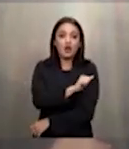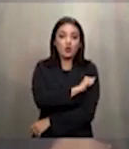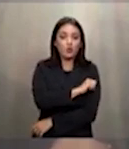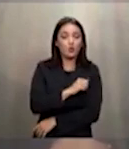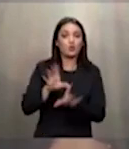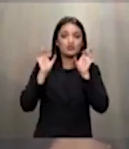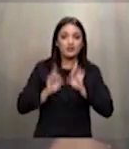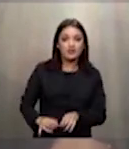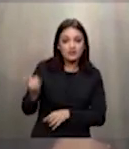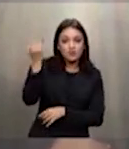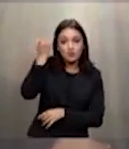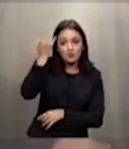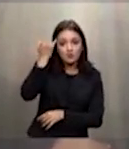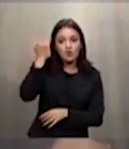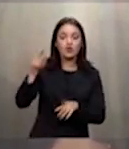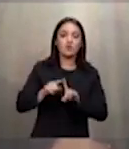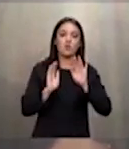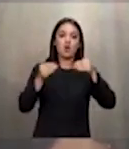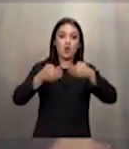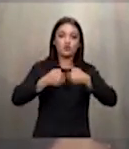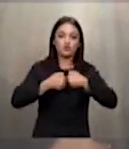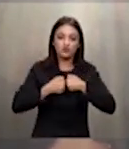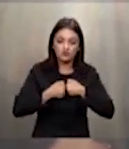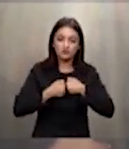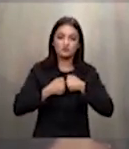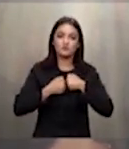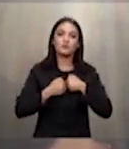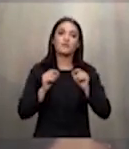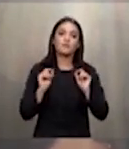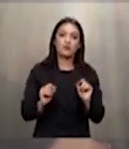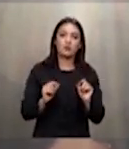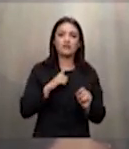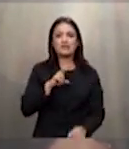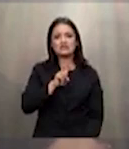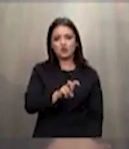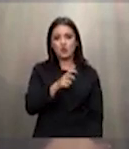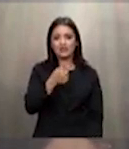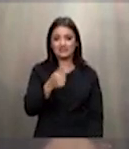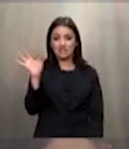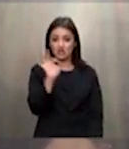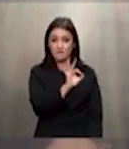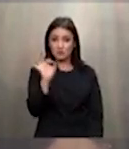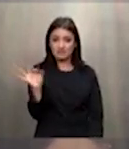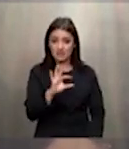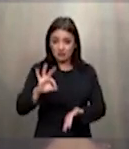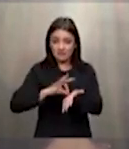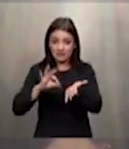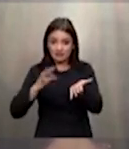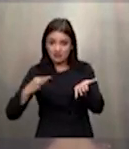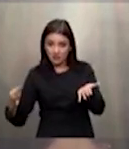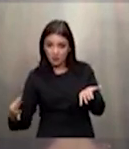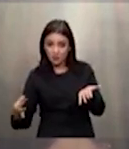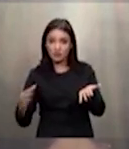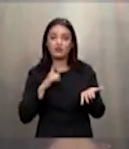e autismo que corresponde respectivamente a 57% das matrículas do público